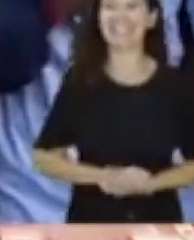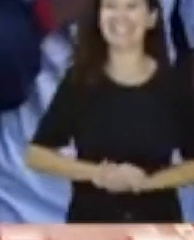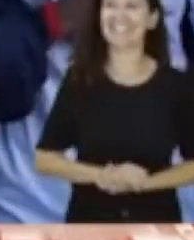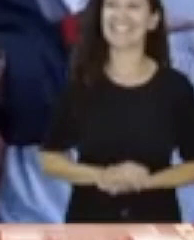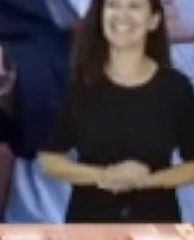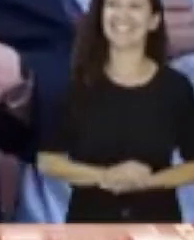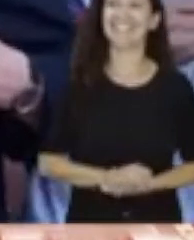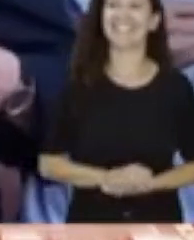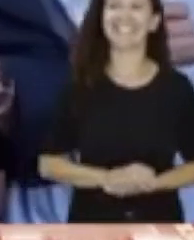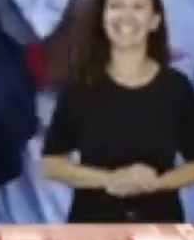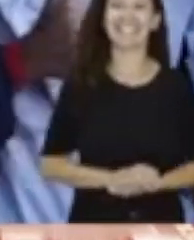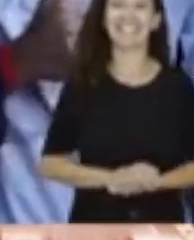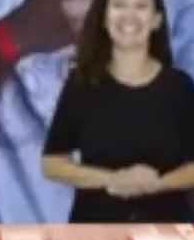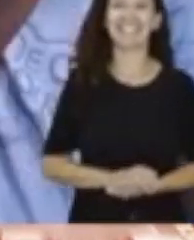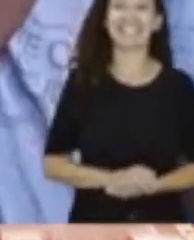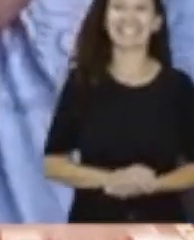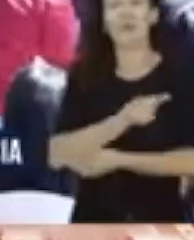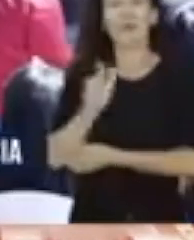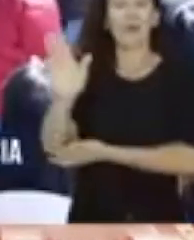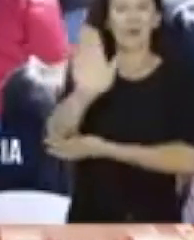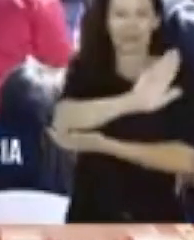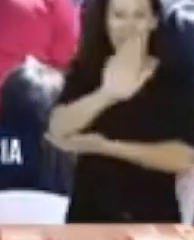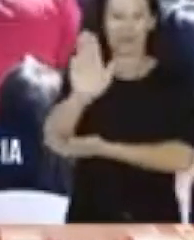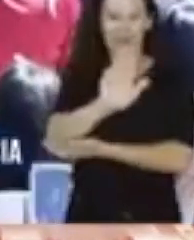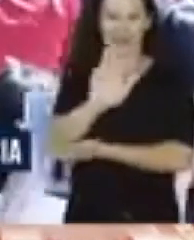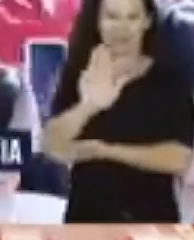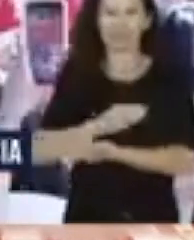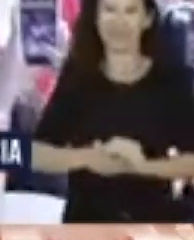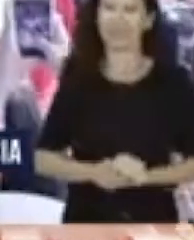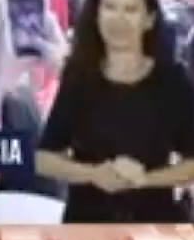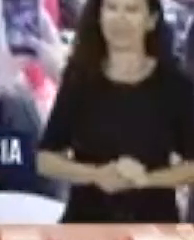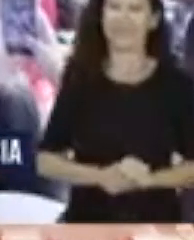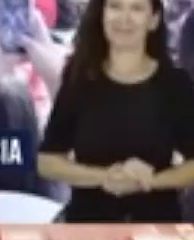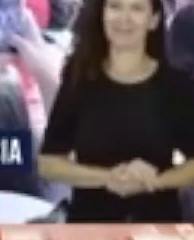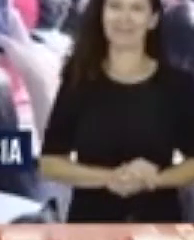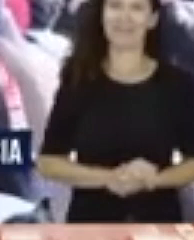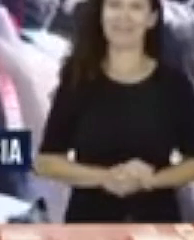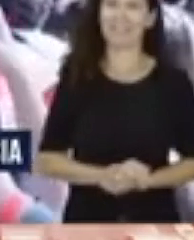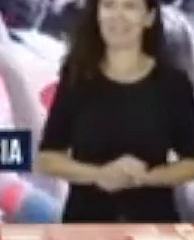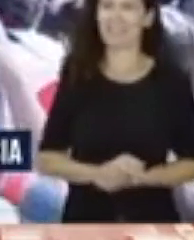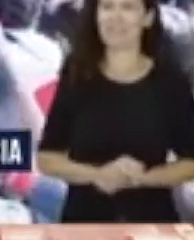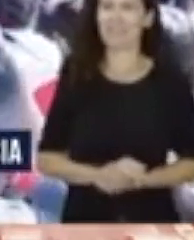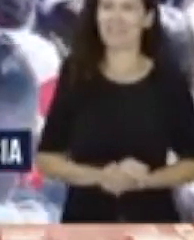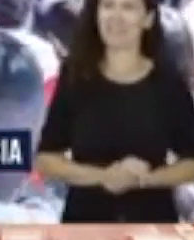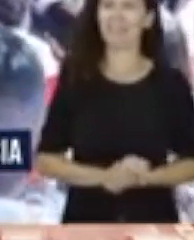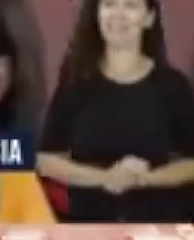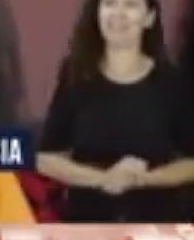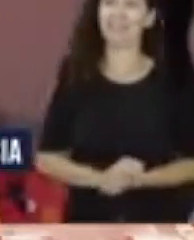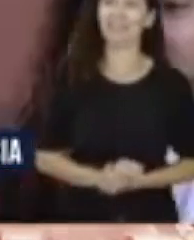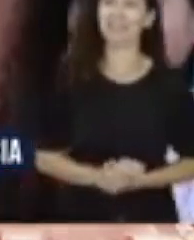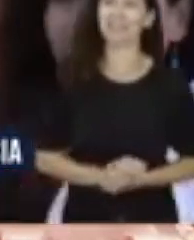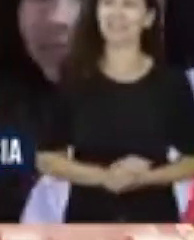frente ampla também, porque, veja, quando o Lula diz não votasse em mim, votasse no Haddad, votasse no outro, o terceiro